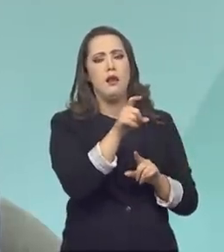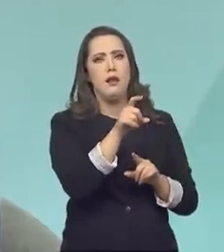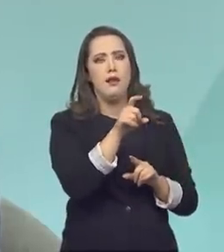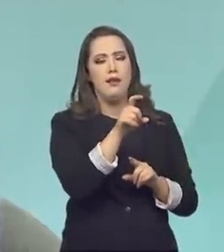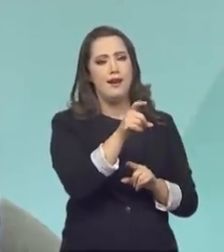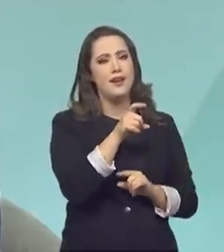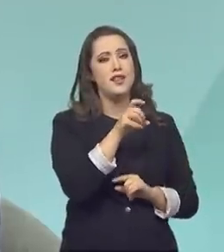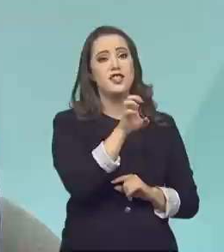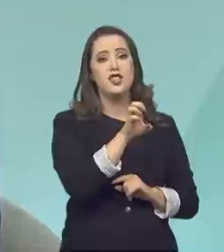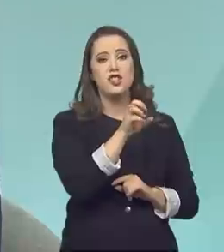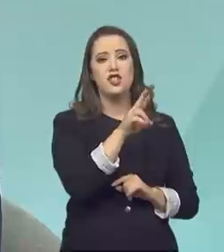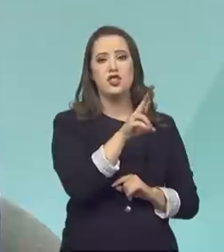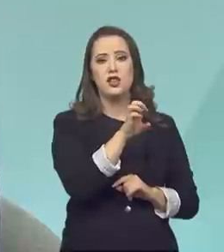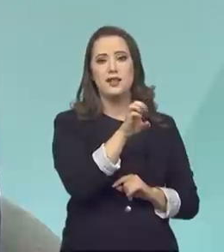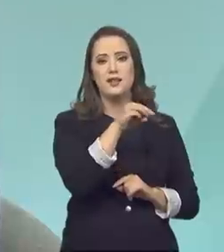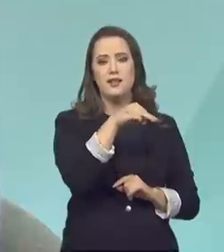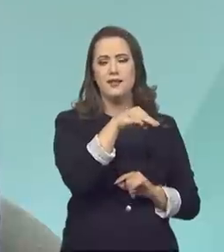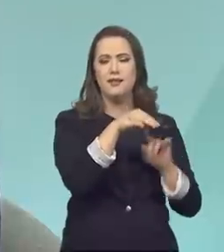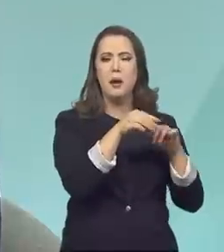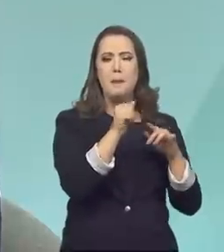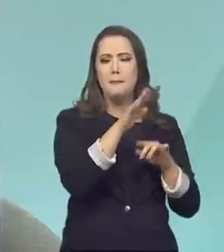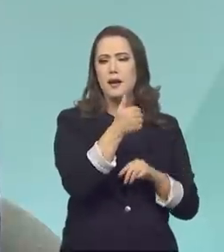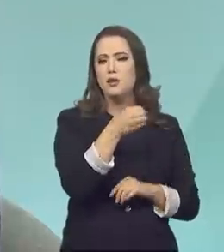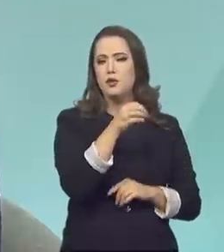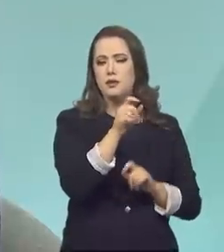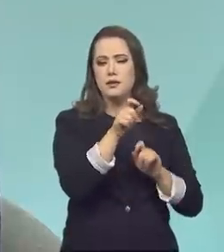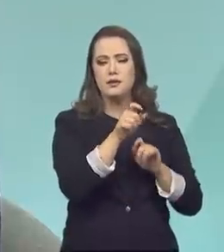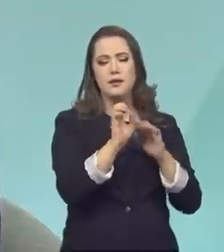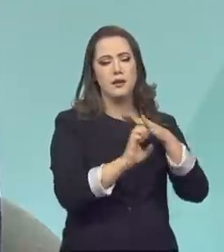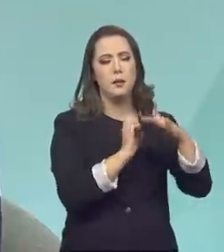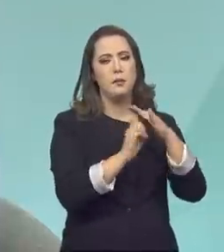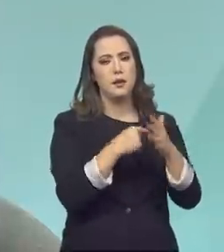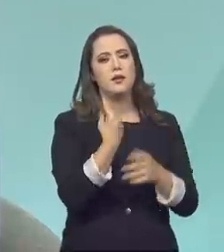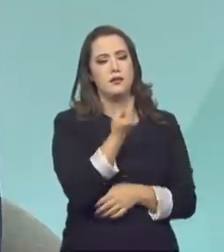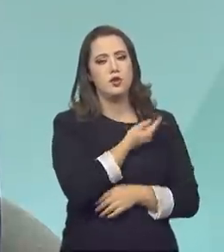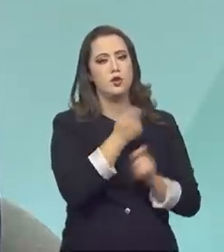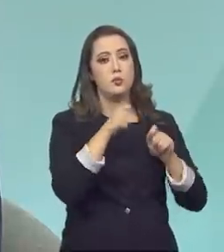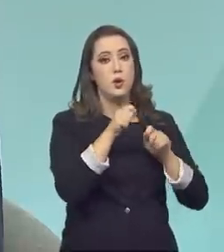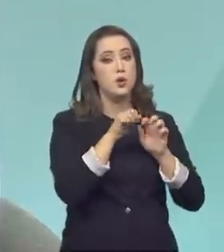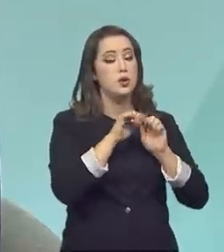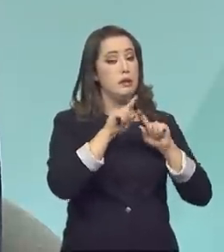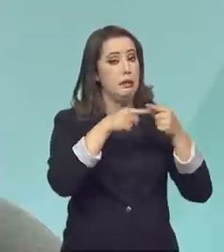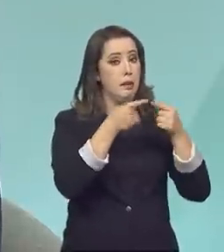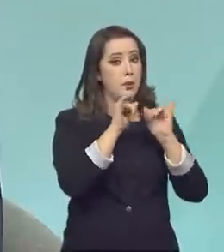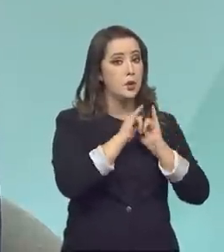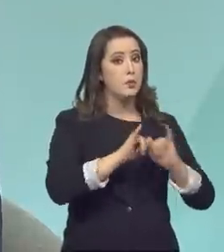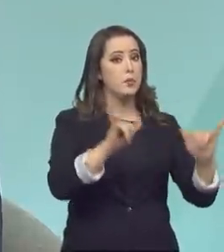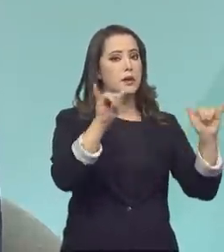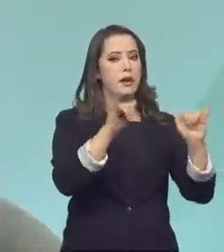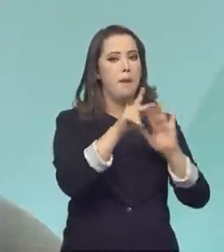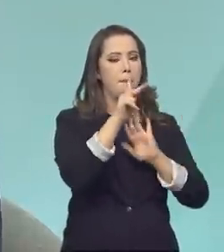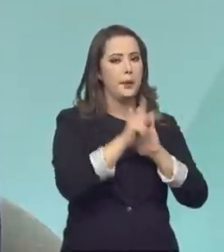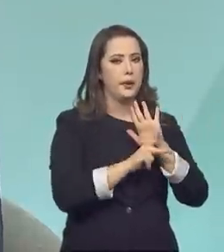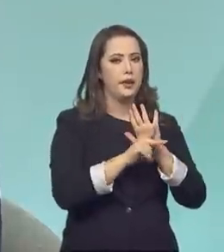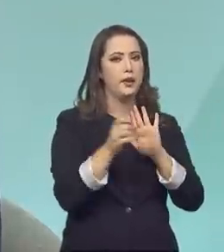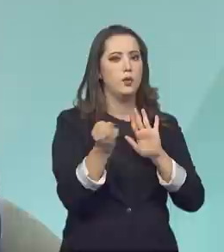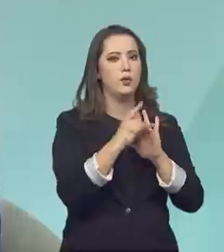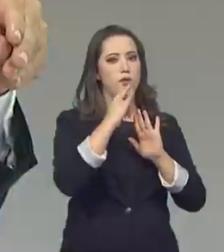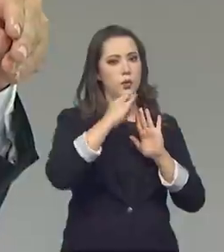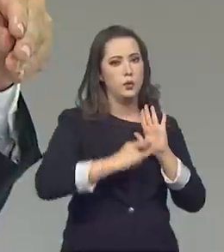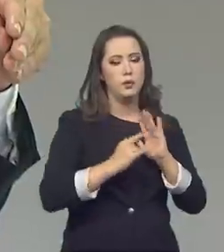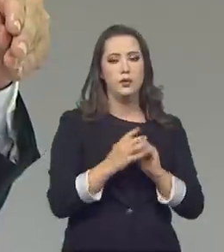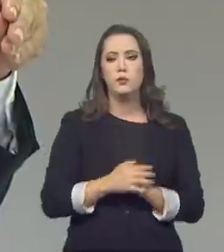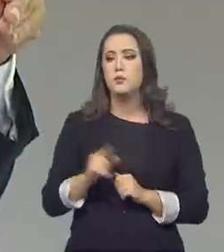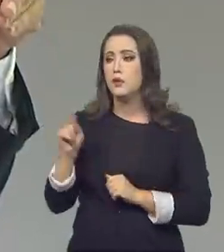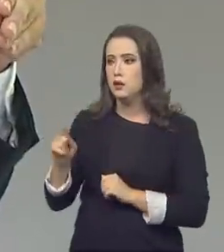participação e agora, final de novembro, início de dezembro, estaremos em condições de publicar formalmente a portaria com esse modelo regulatório. Então,